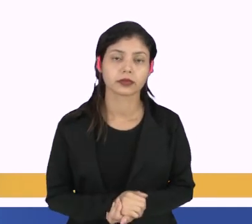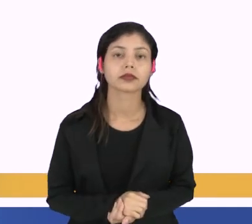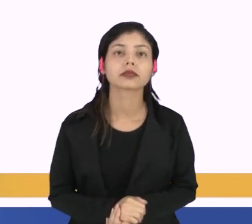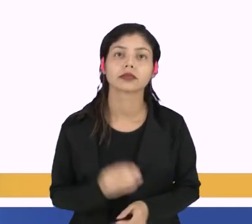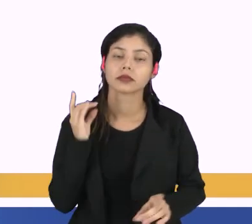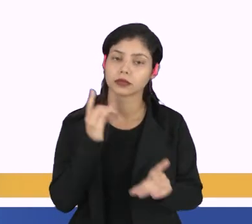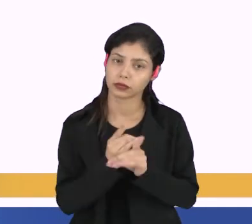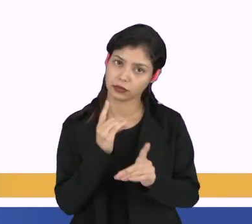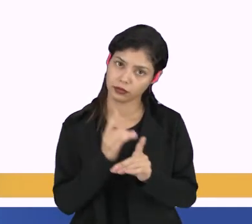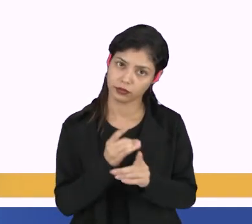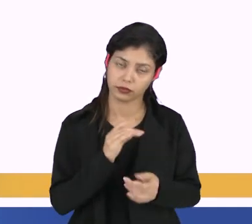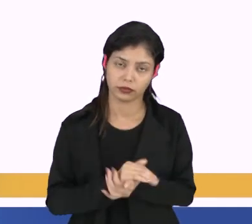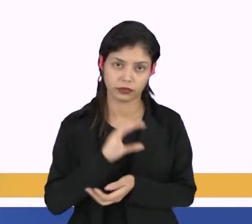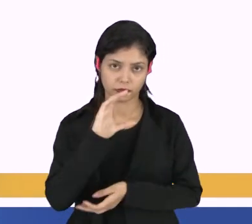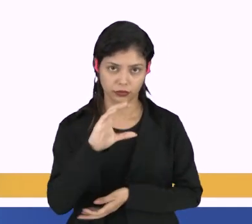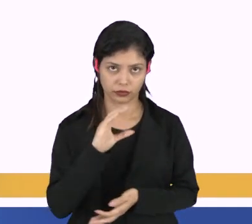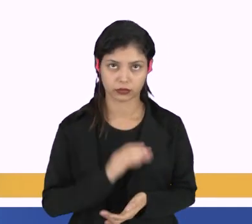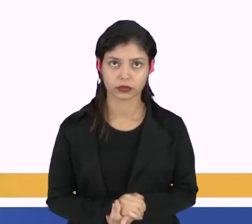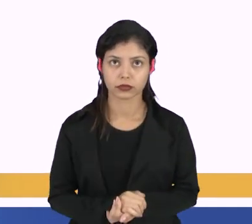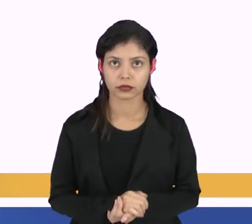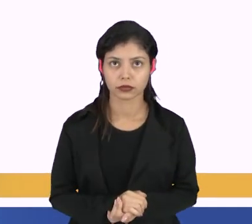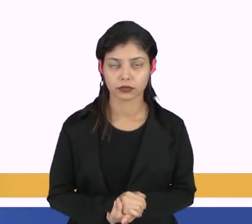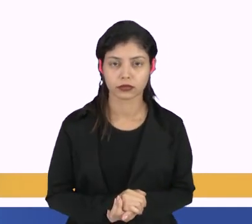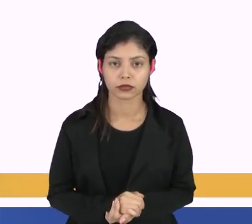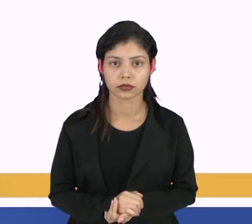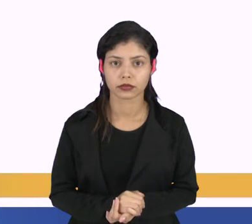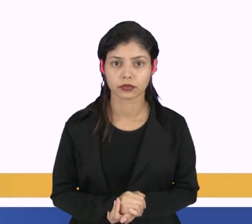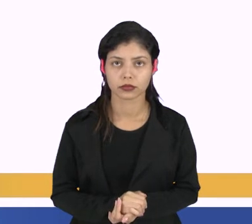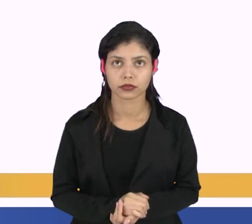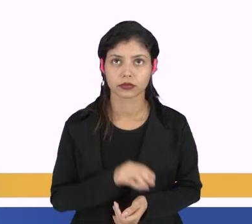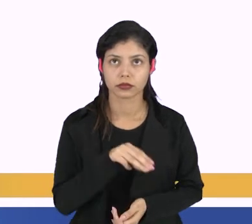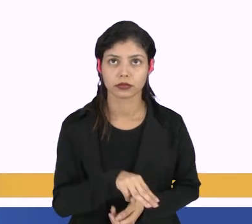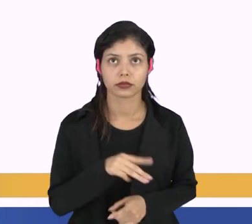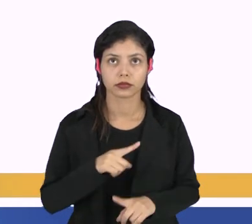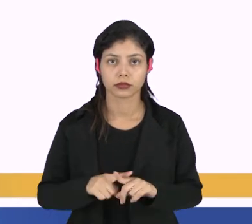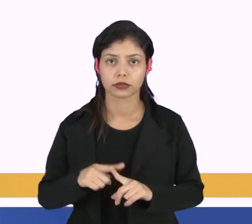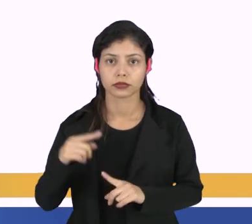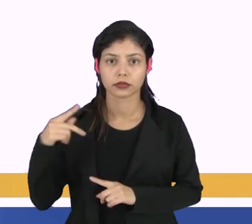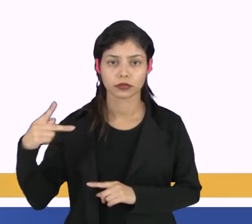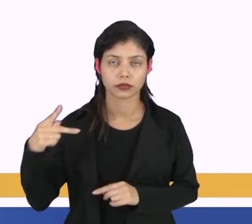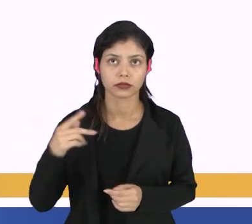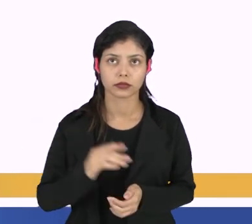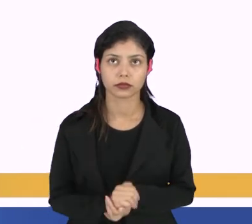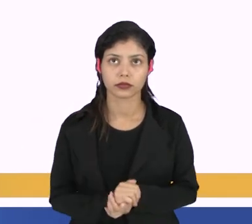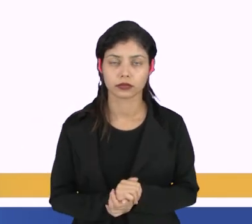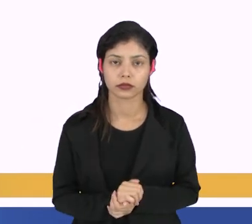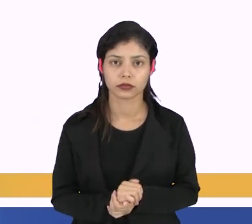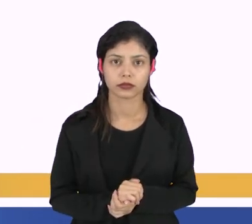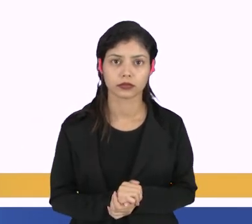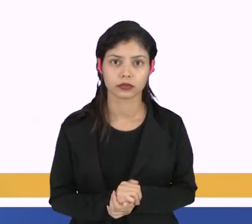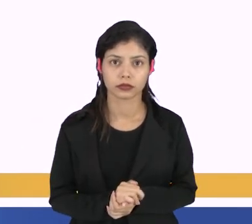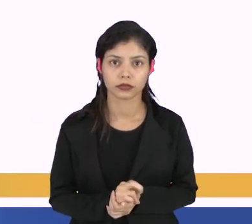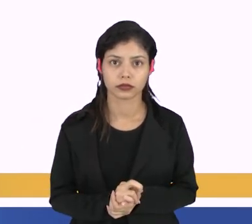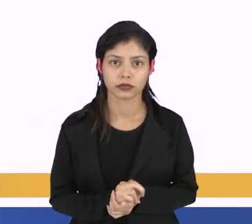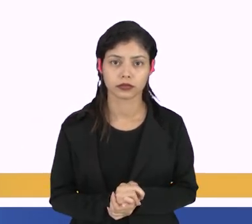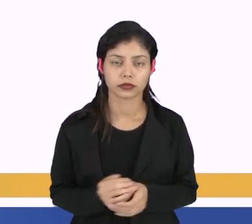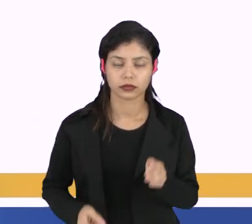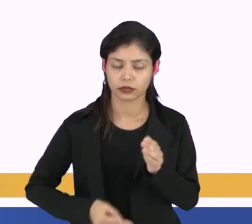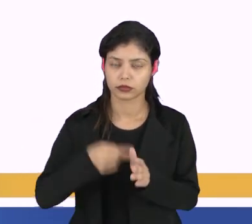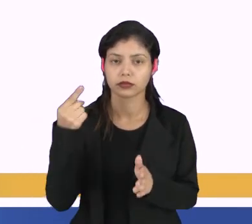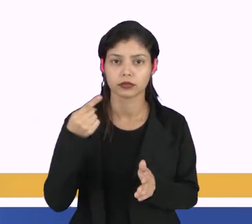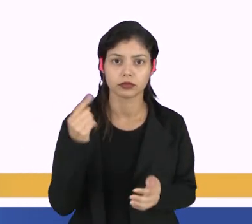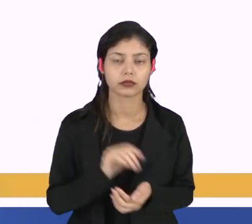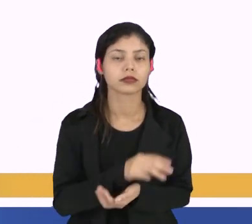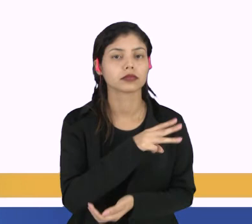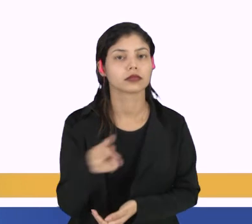nós vamos encontrar o nosso C, que é M por P. Ou seja, na primeira matriz